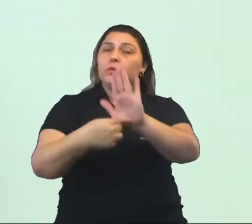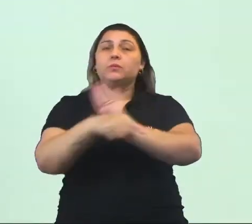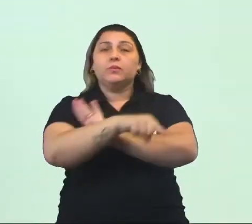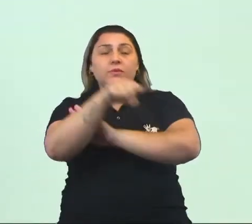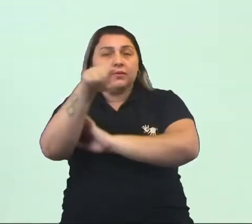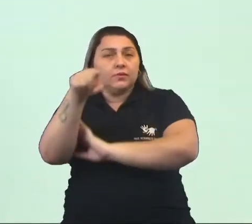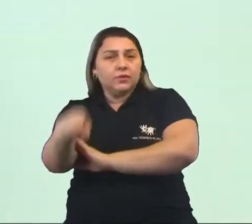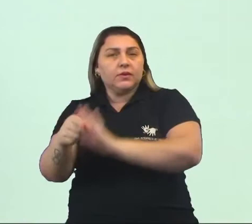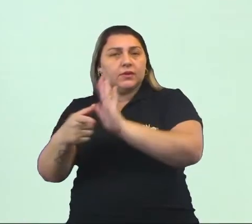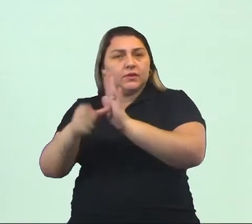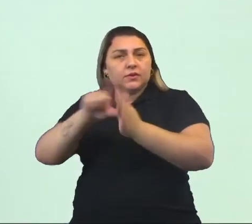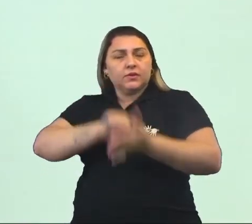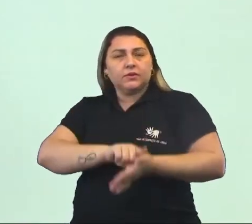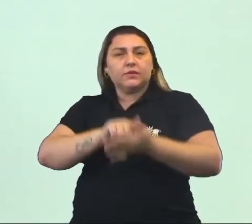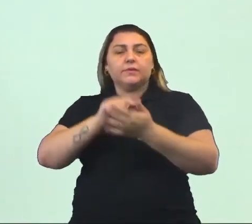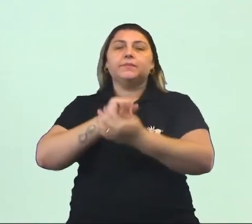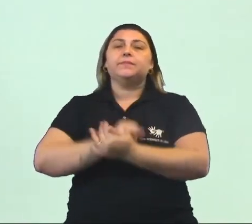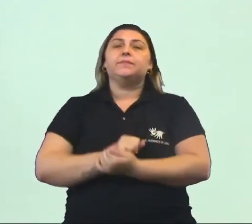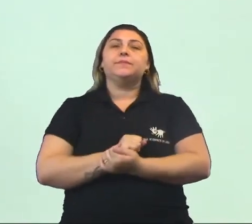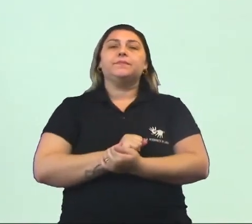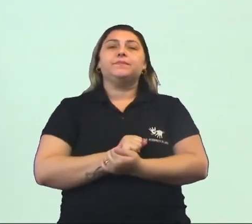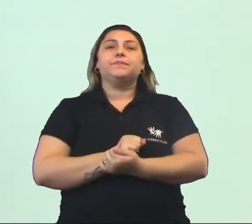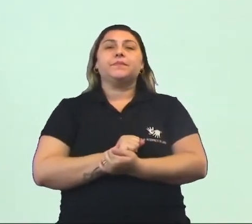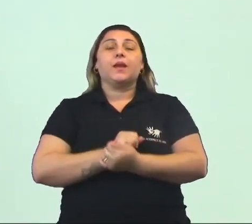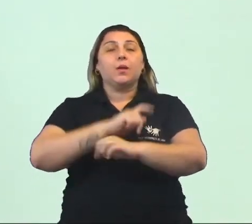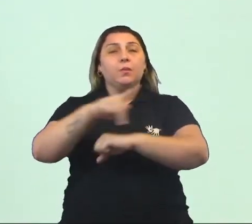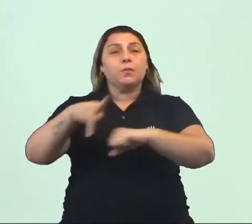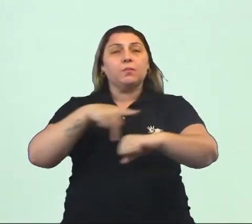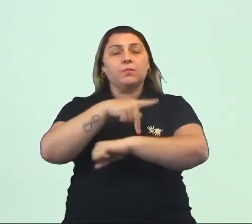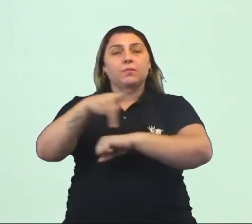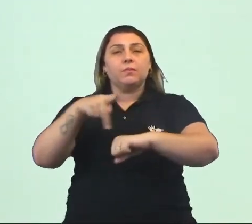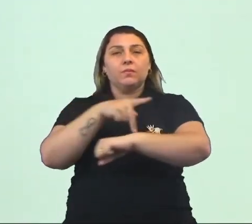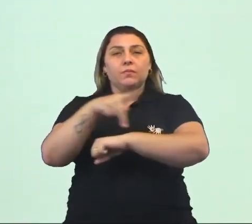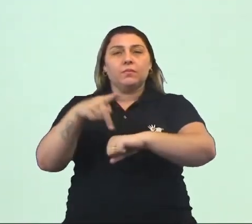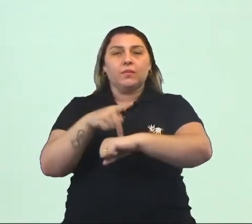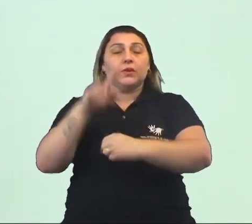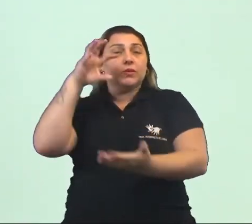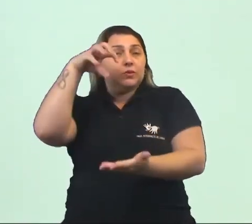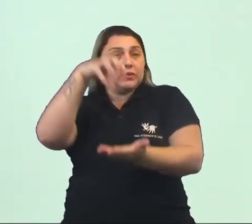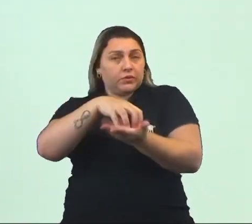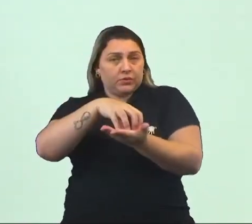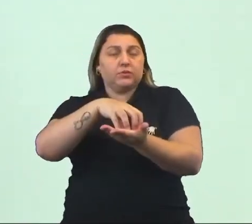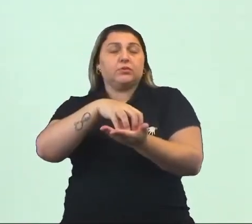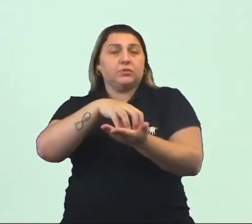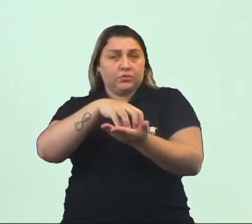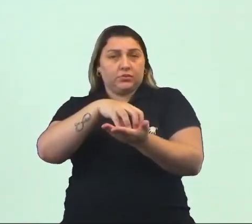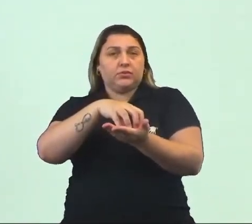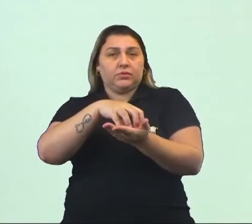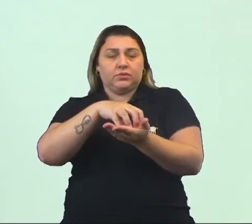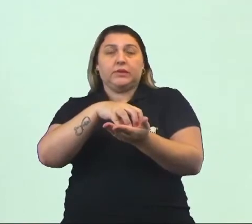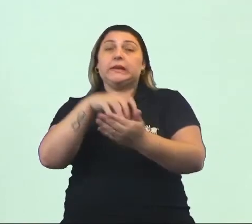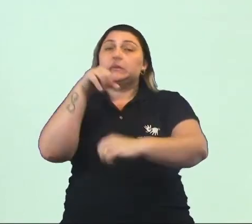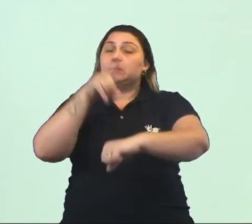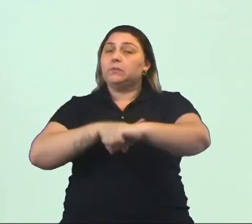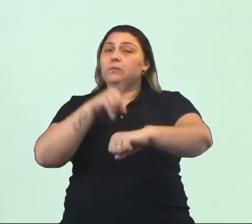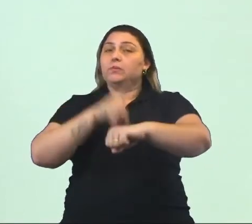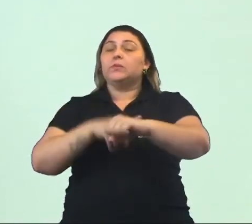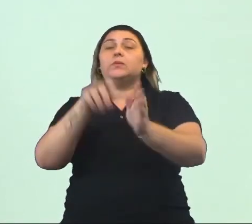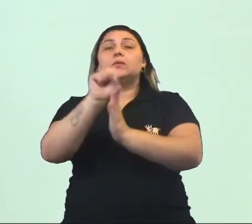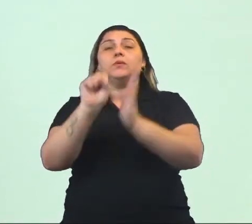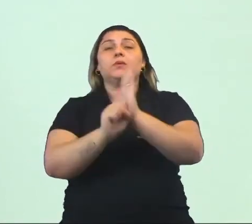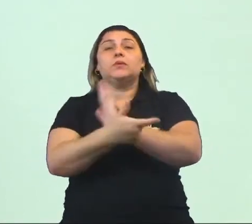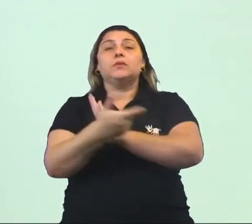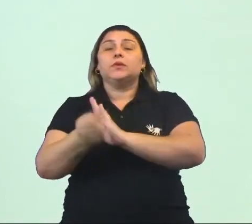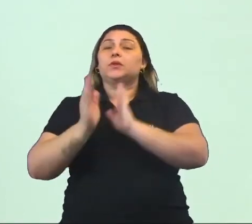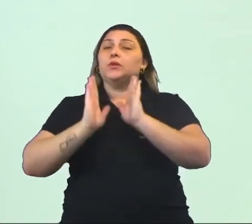vocês anteriormente, que era um país em forma de ilha, os arquipélagos. Então, nesse momento, no século XX,